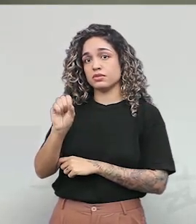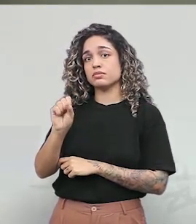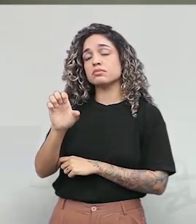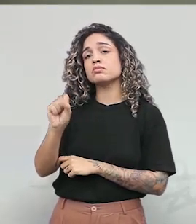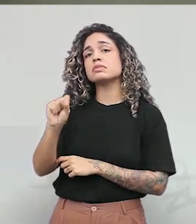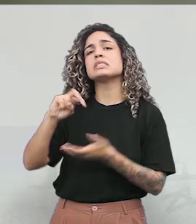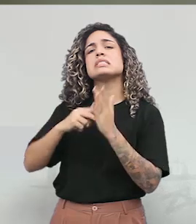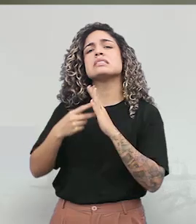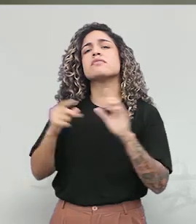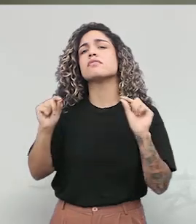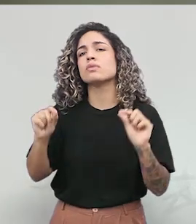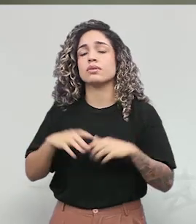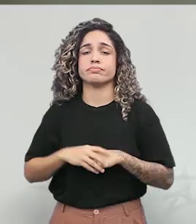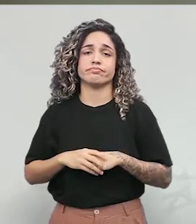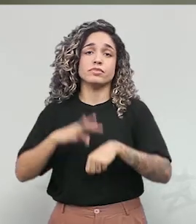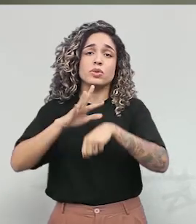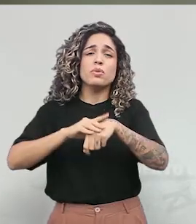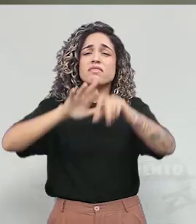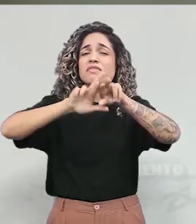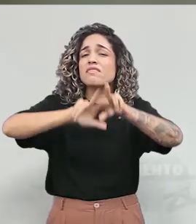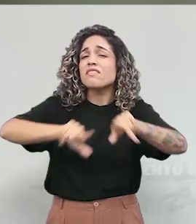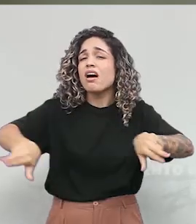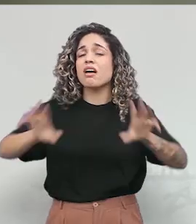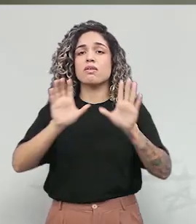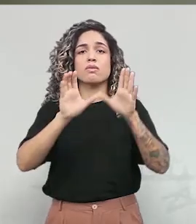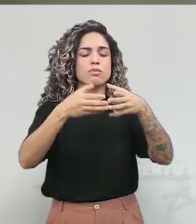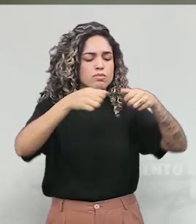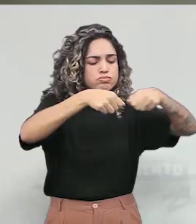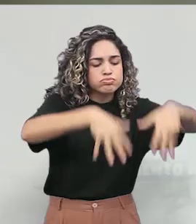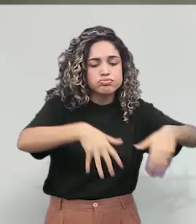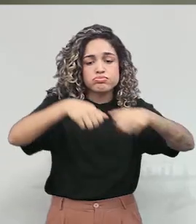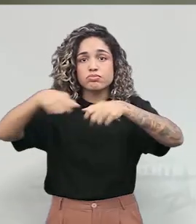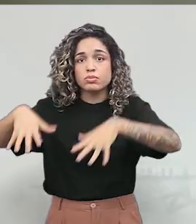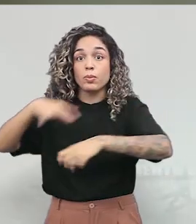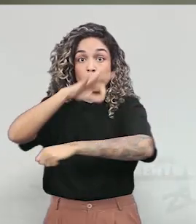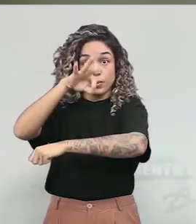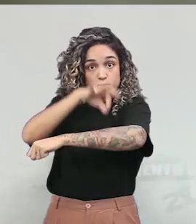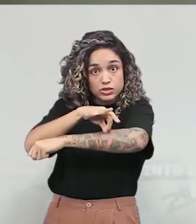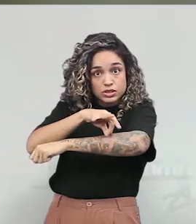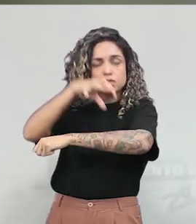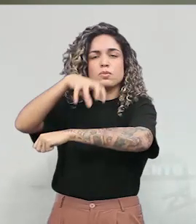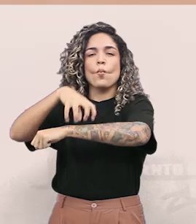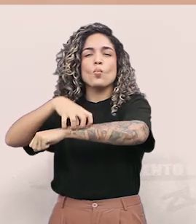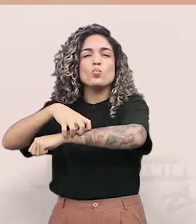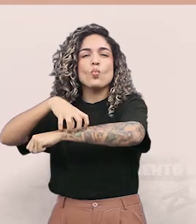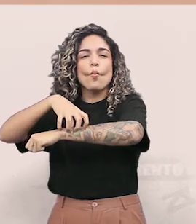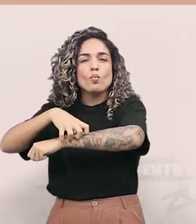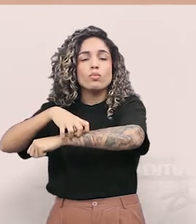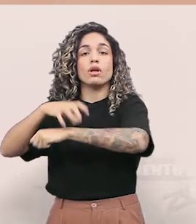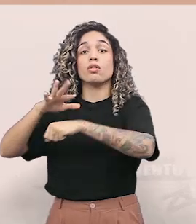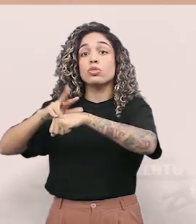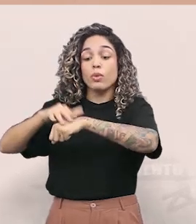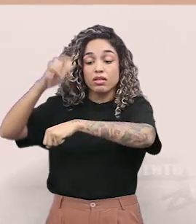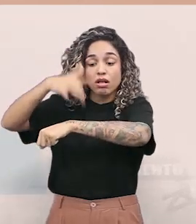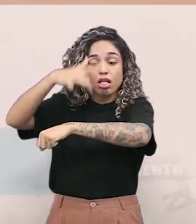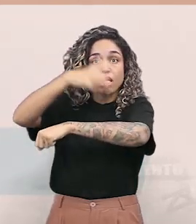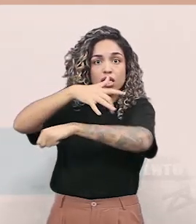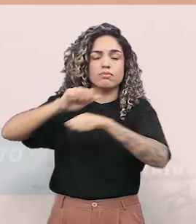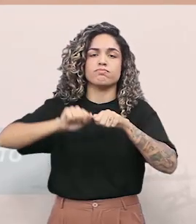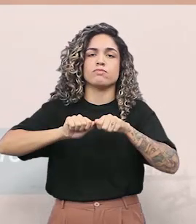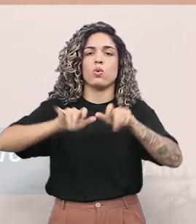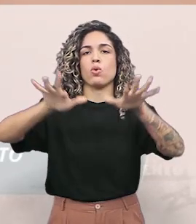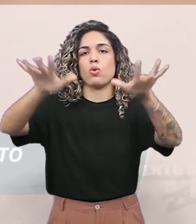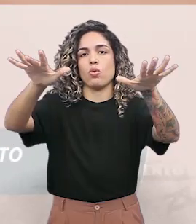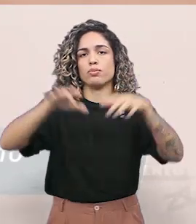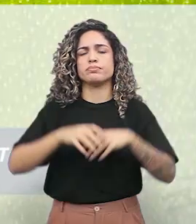lugar e são um dos vetores das chamadas arboviroses, grupo de doenças virais transmitidas por artrópodes,